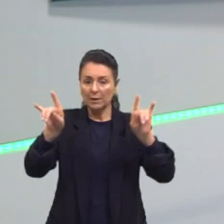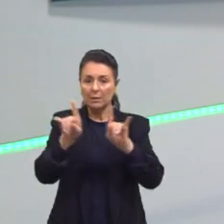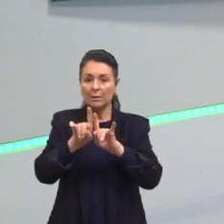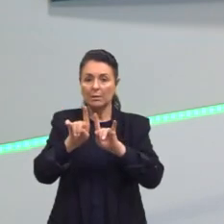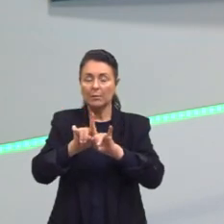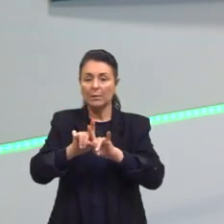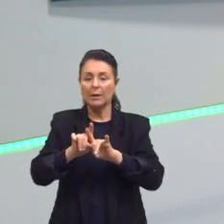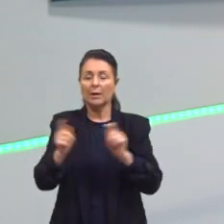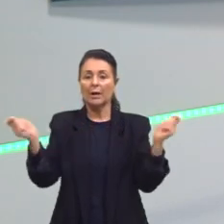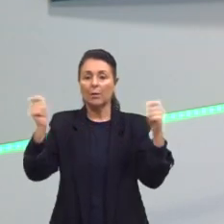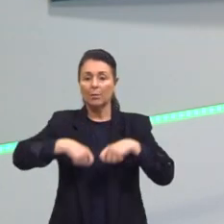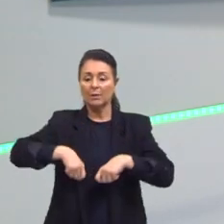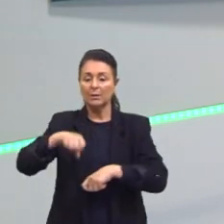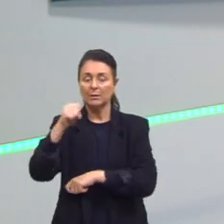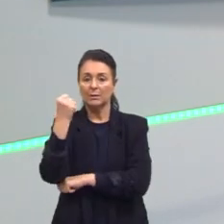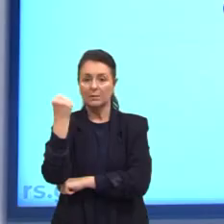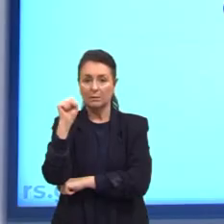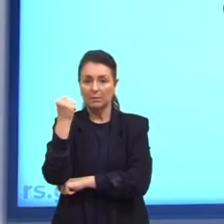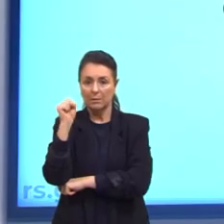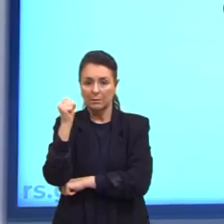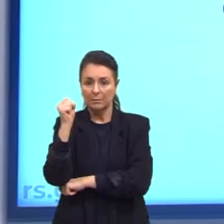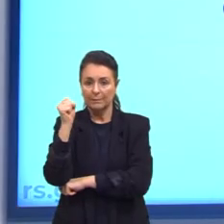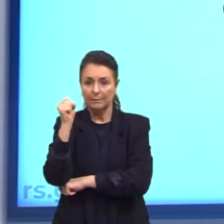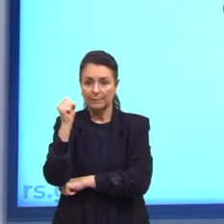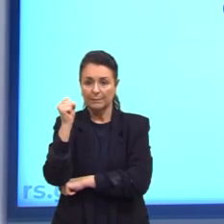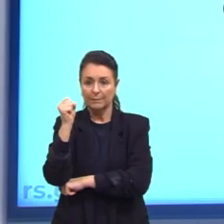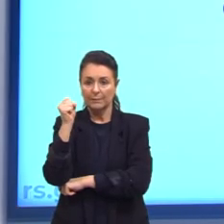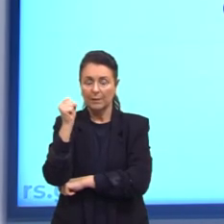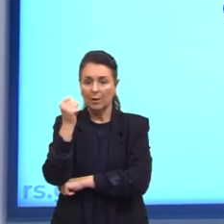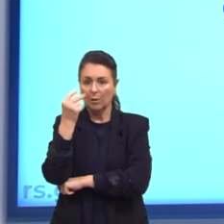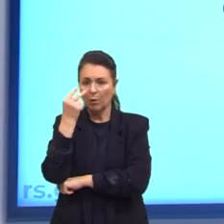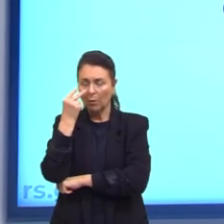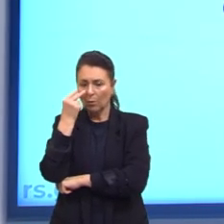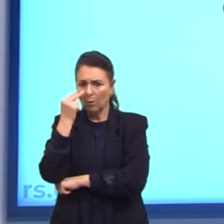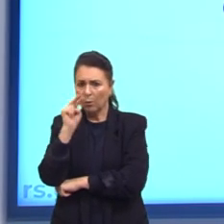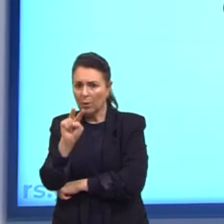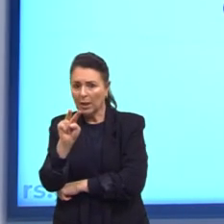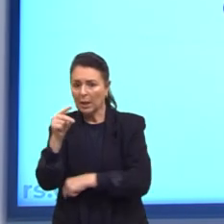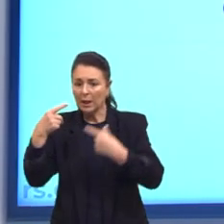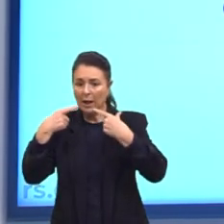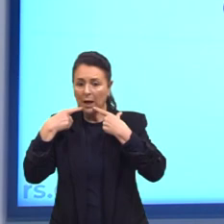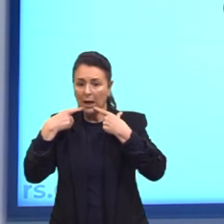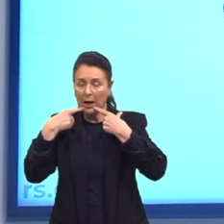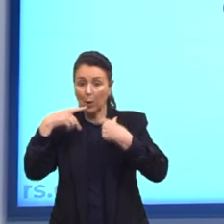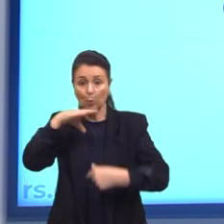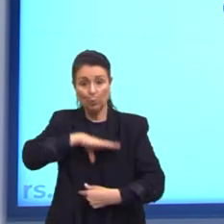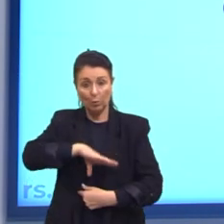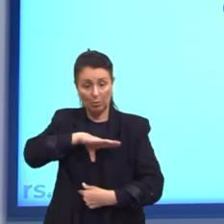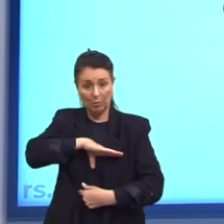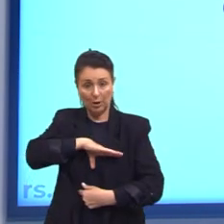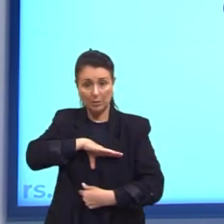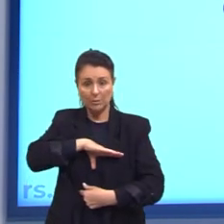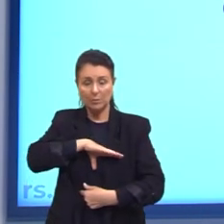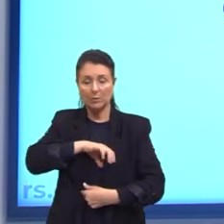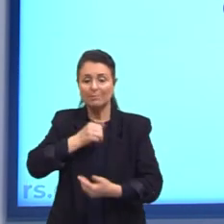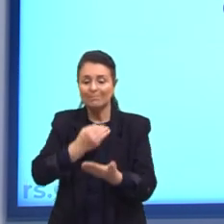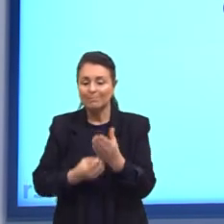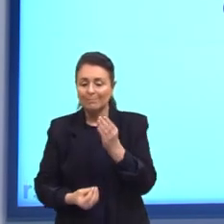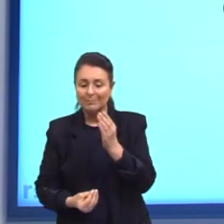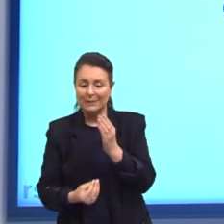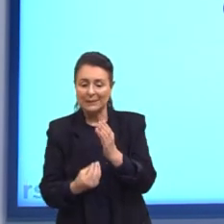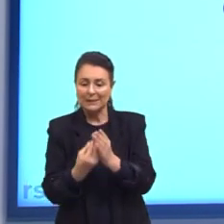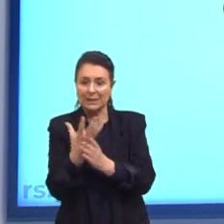competência 8, olhar a língua portuguesa como geradora de